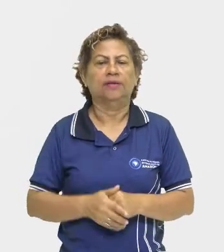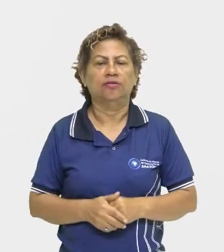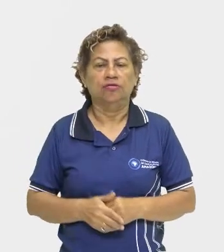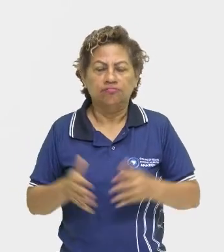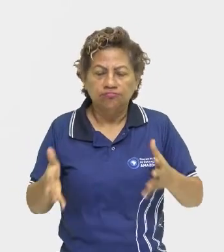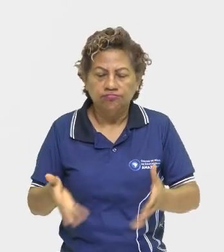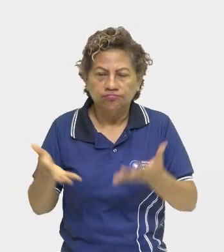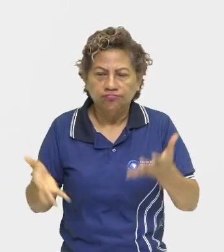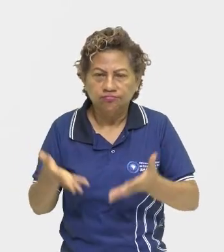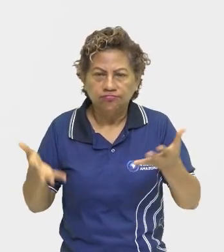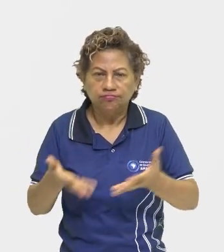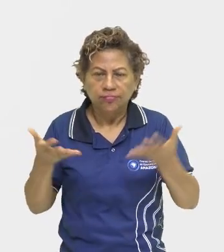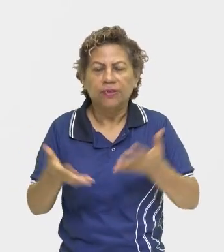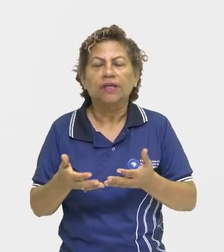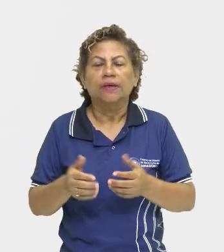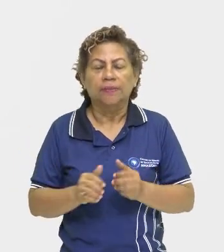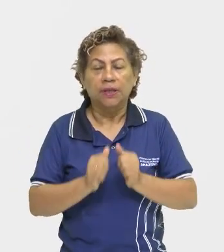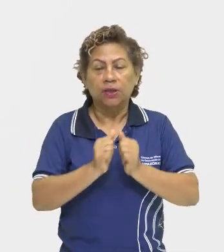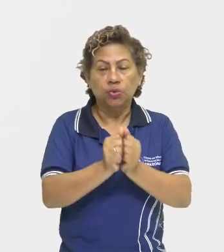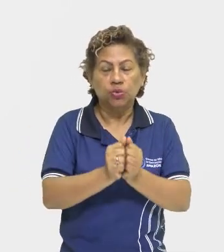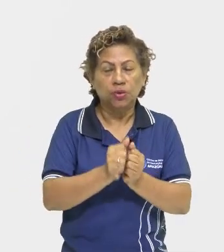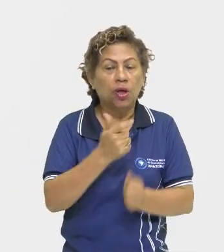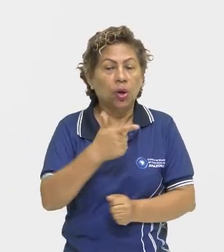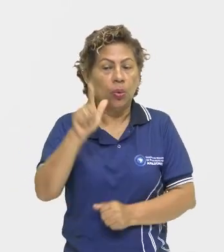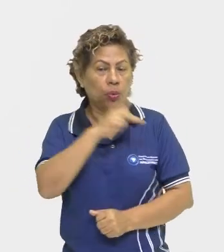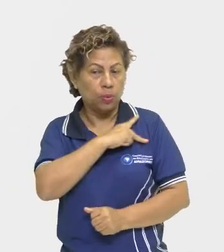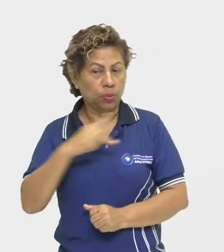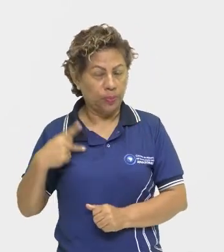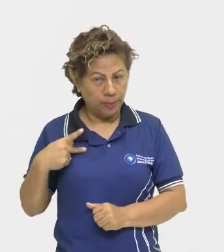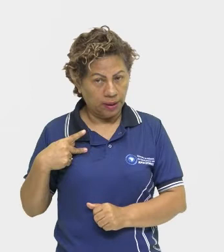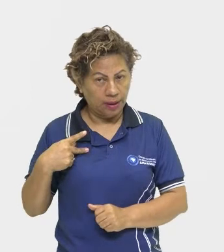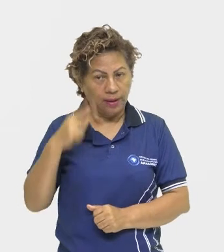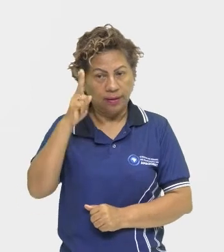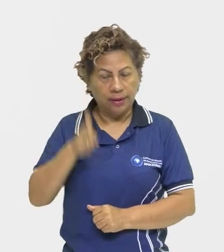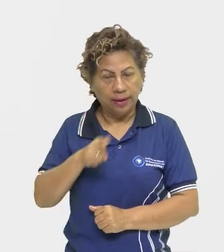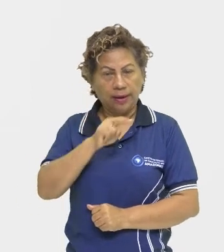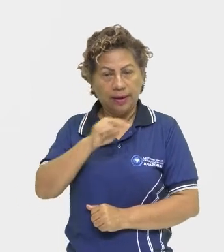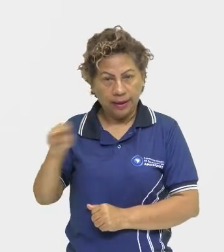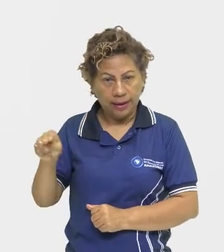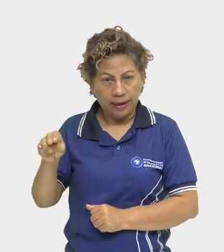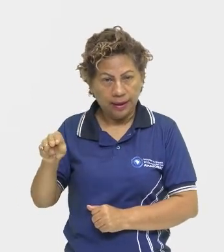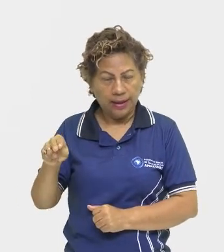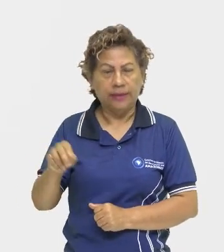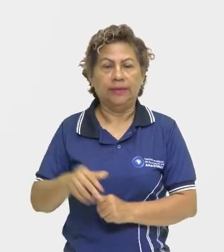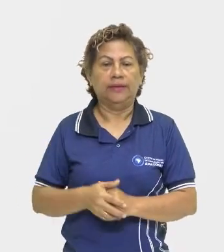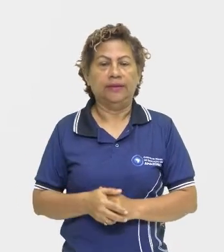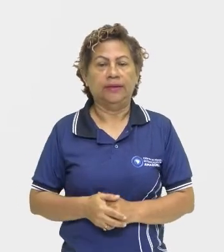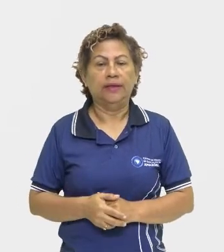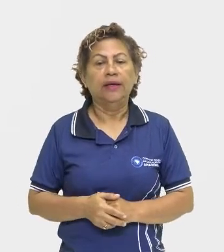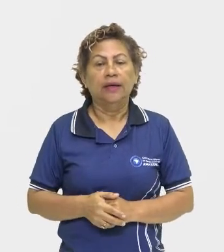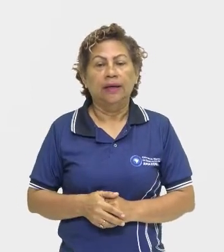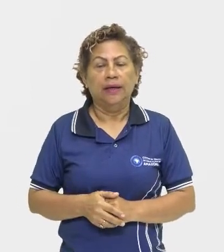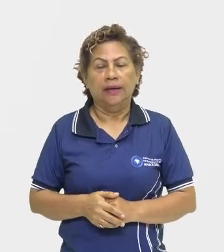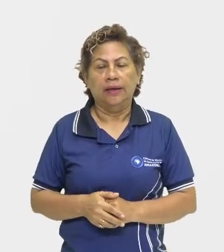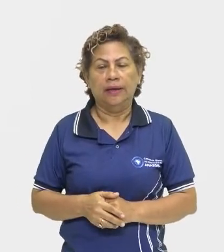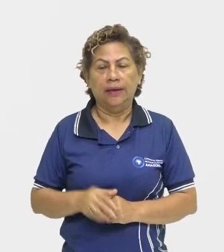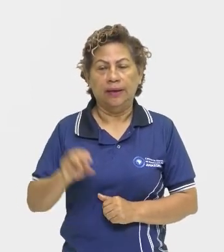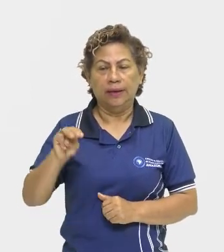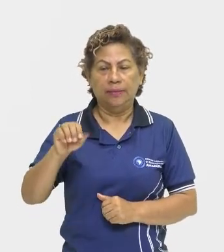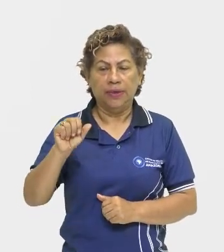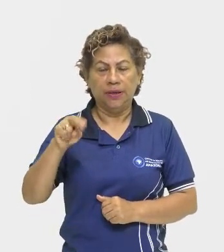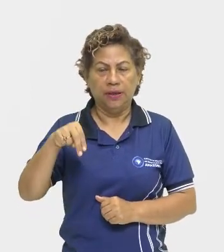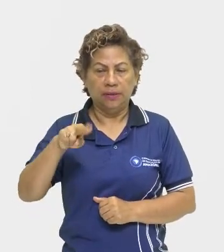padre Manoel da Nóbrega. Ele se destaca, né, ele é o principal expoente da literatura jesuítica,